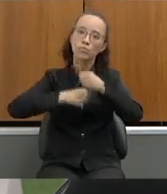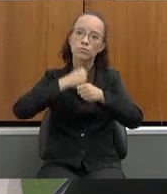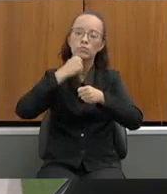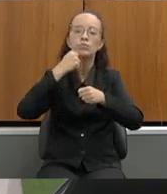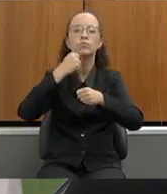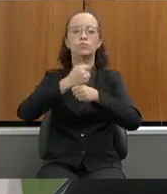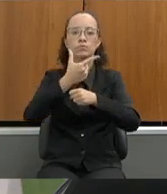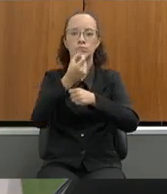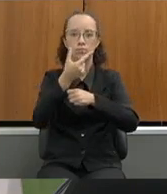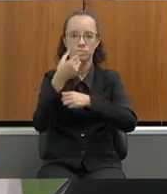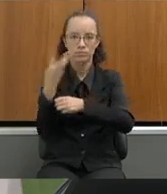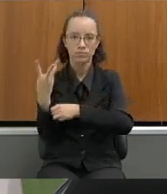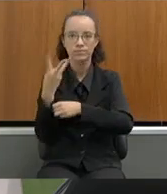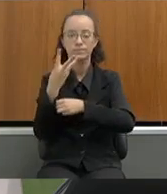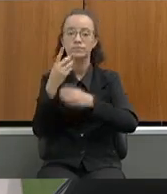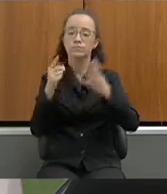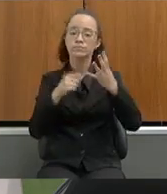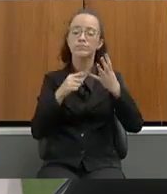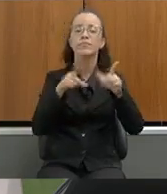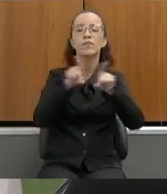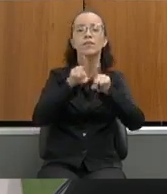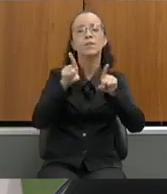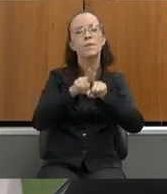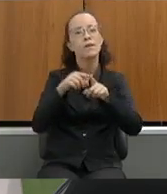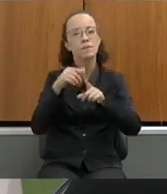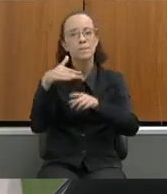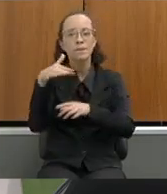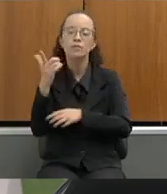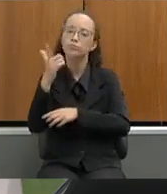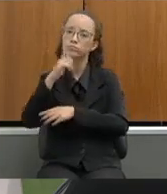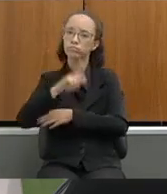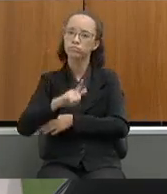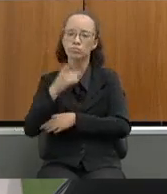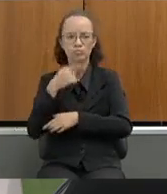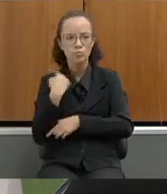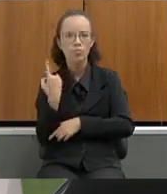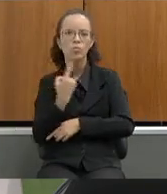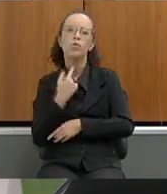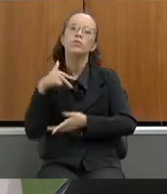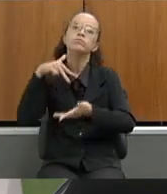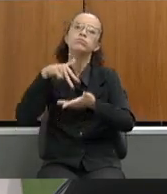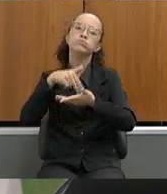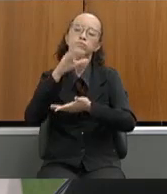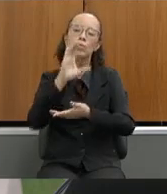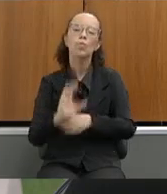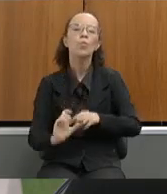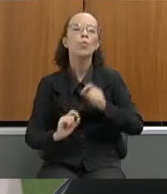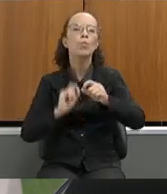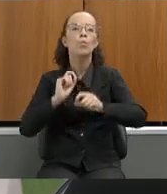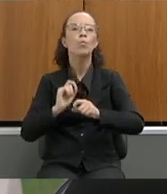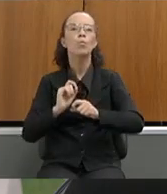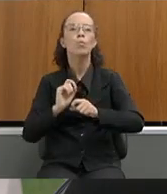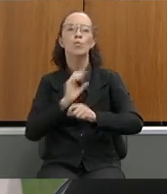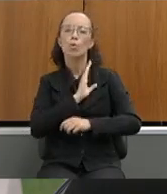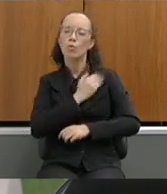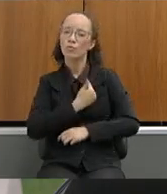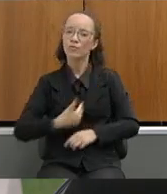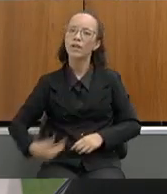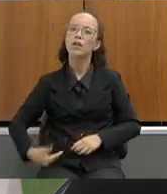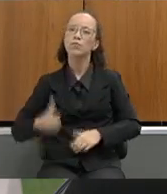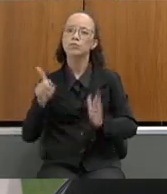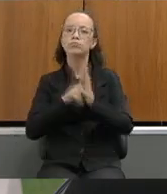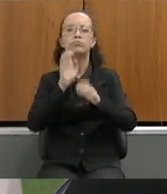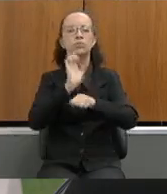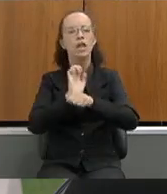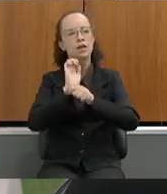2023 bem como mais uma vez reafirmamos o posicionamento da Comissão para que o governo do Estado faça o